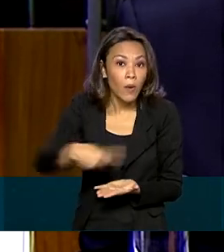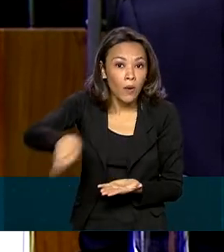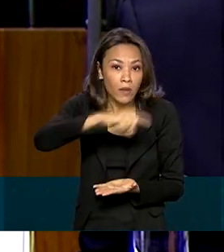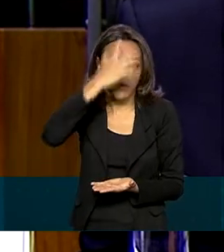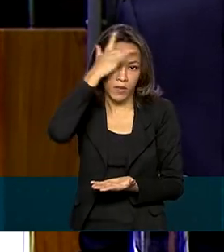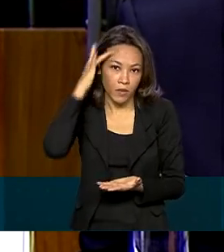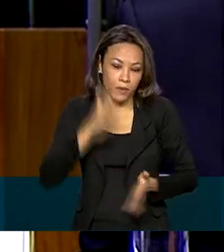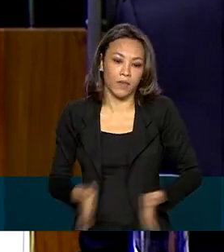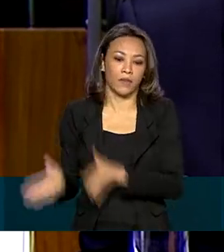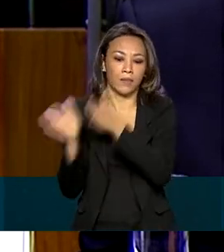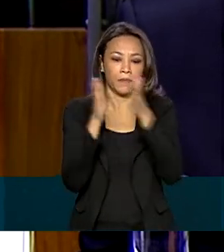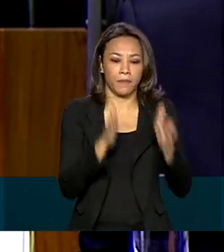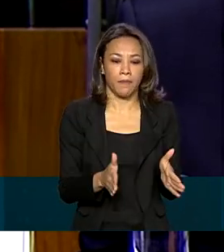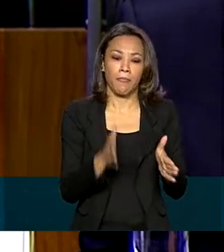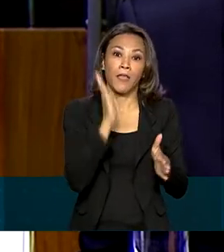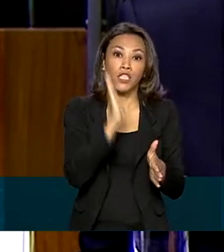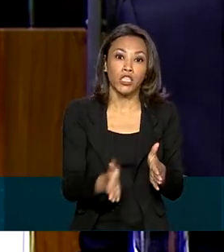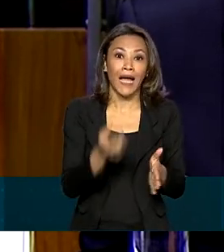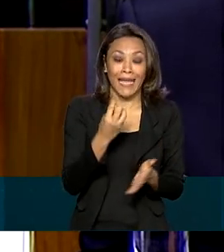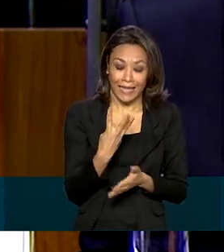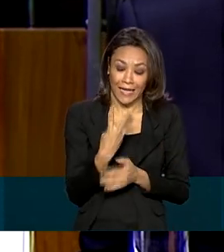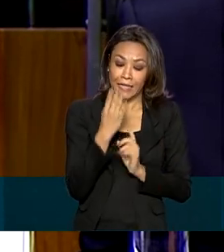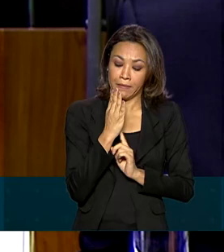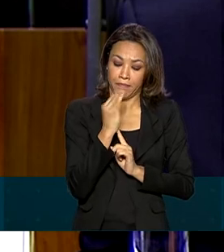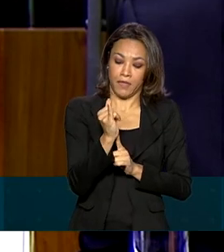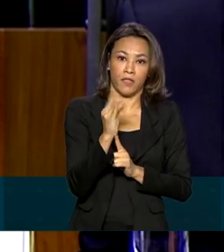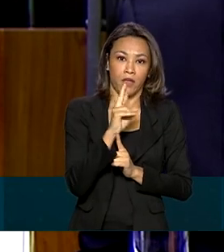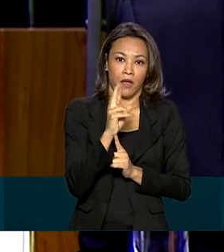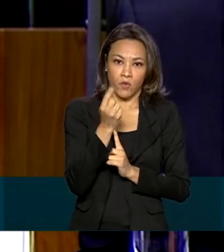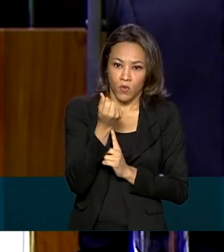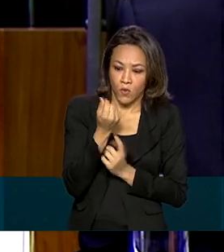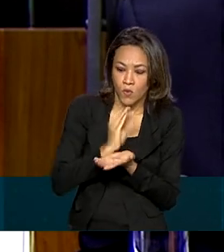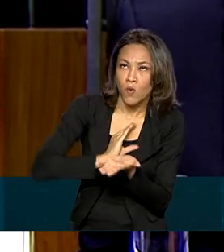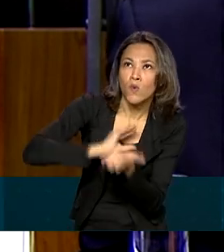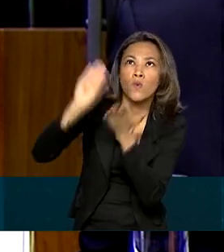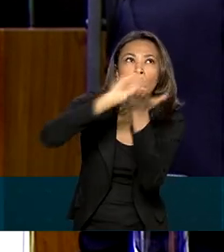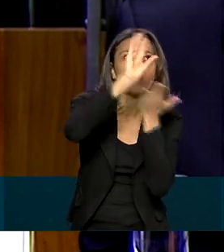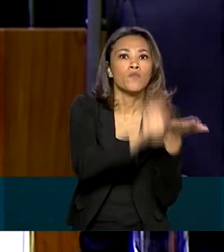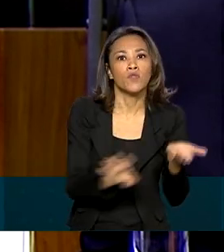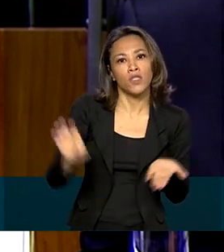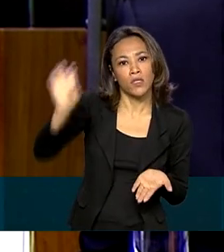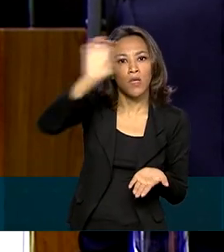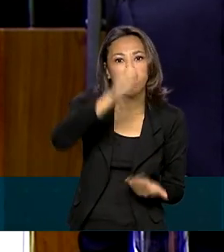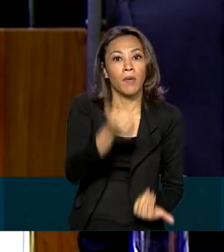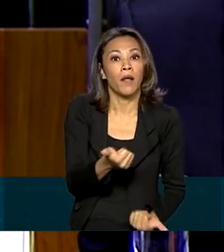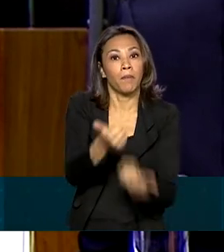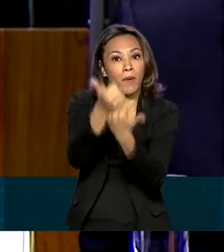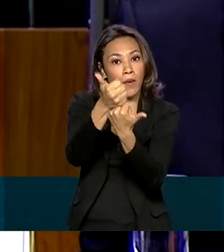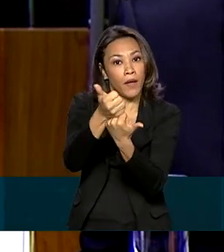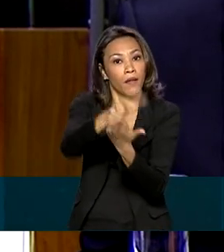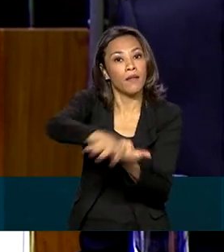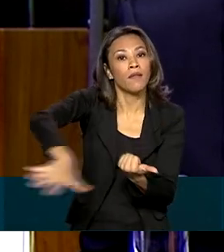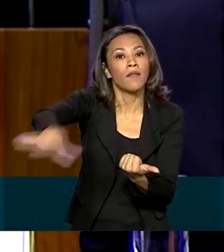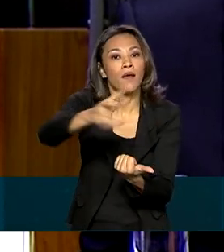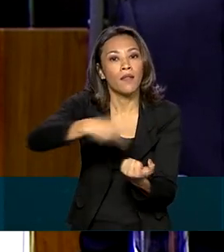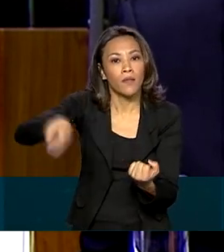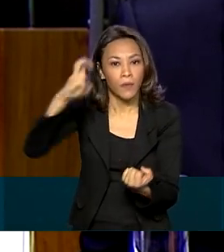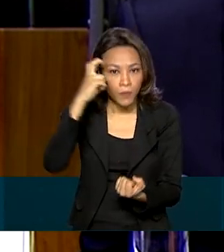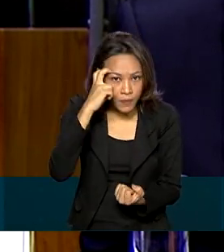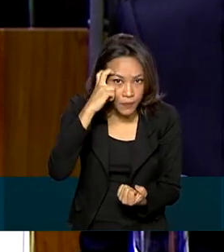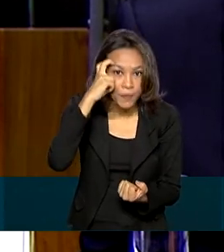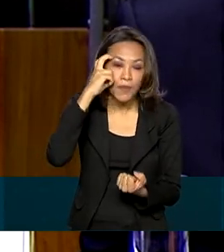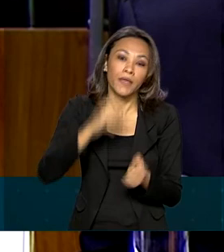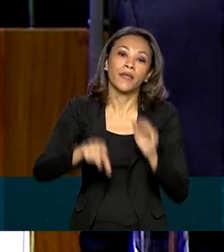Foram destinados 3 bilhões de reais aos estados para auxílio do setor da cultura. Lei